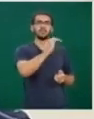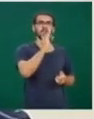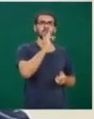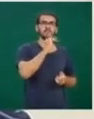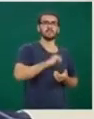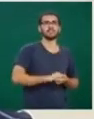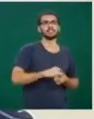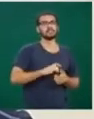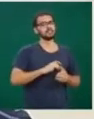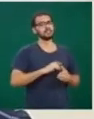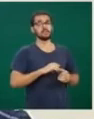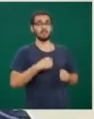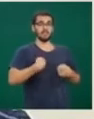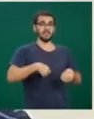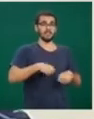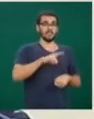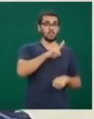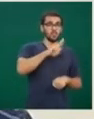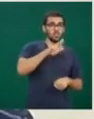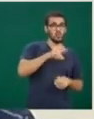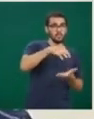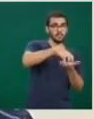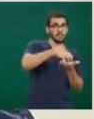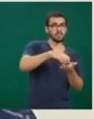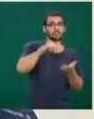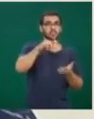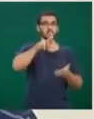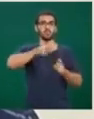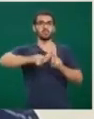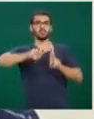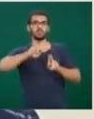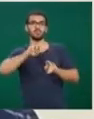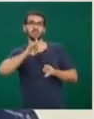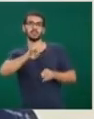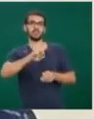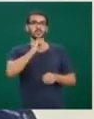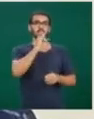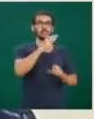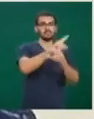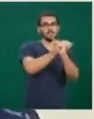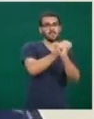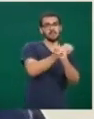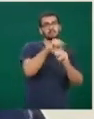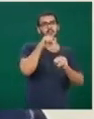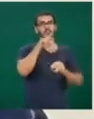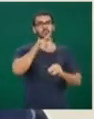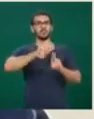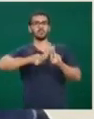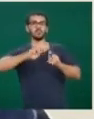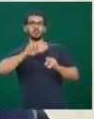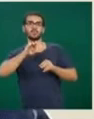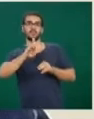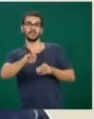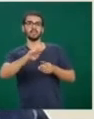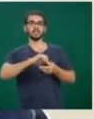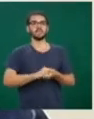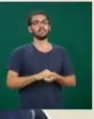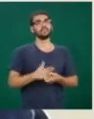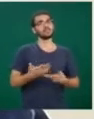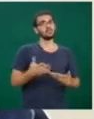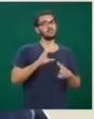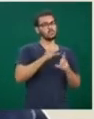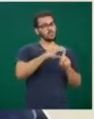nome do campus .ufu.br. Por exemplo, patoschiminas.ufu.br. Então ali a comunidade vai